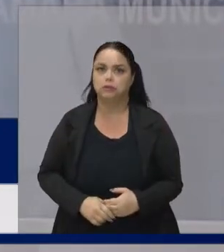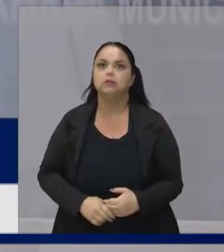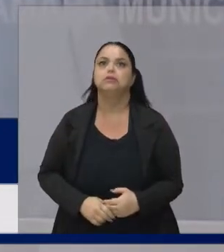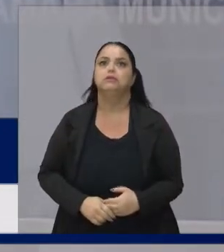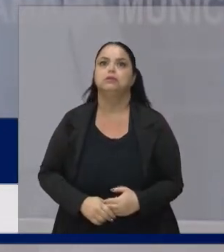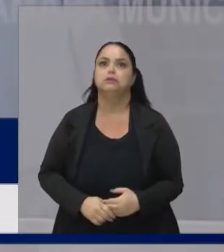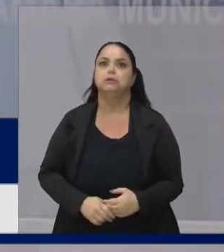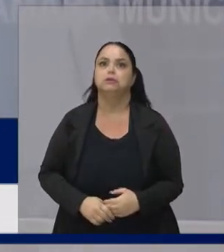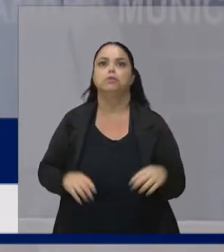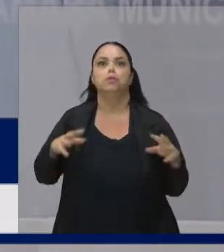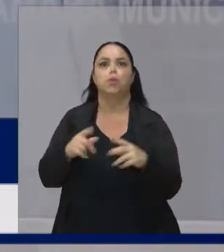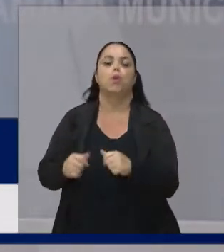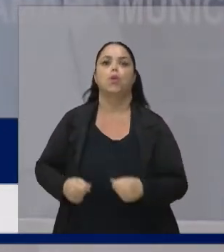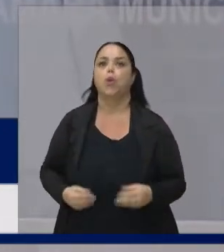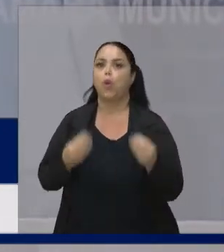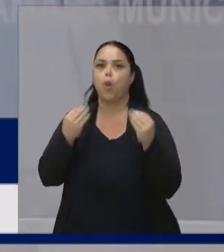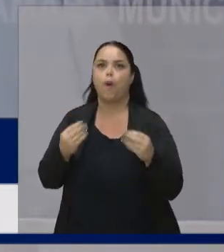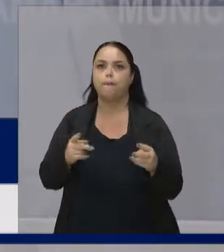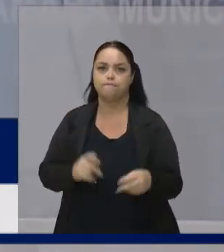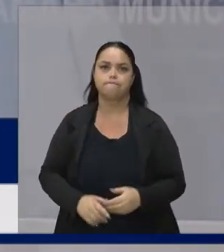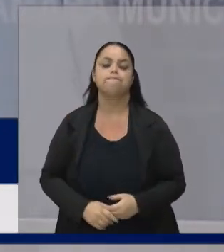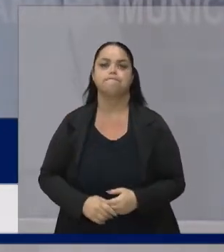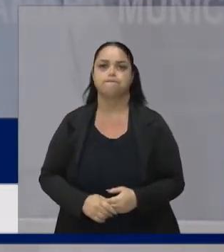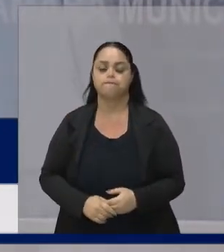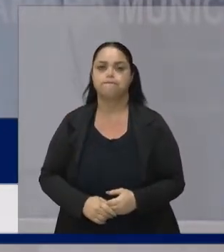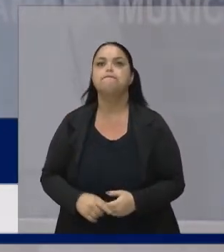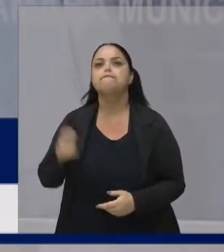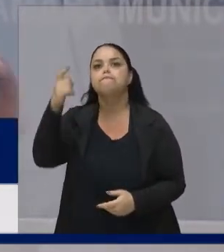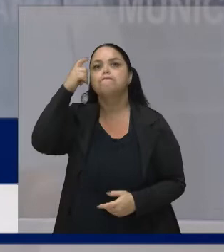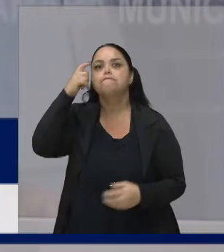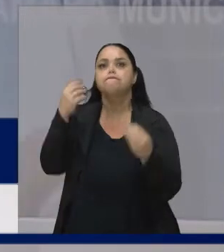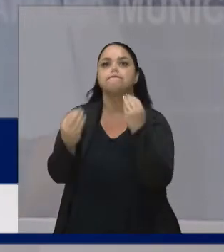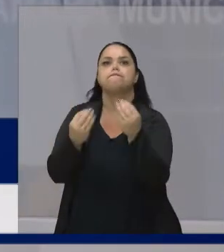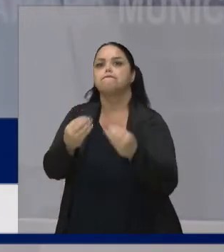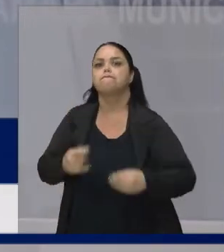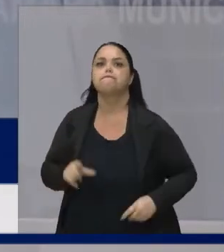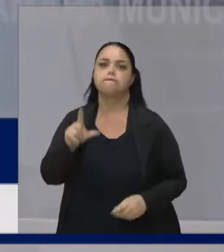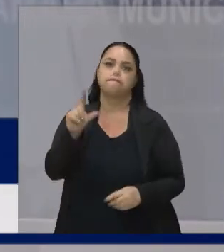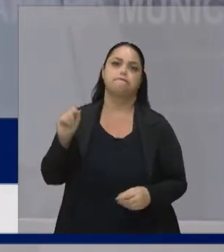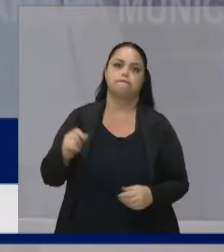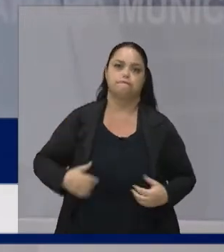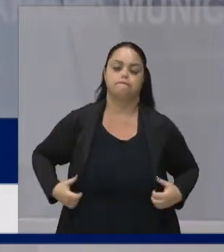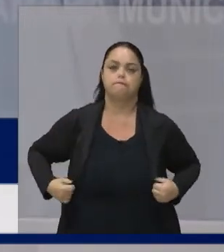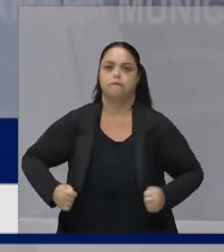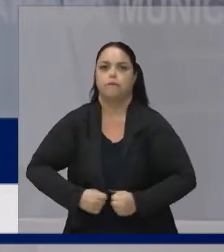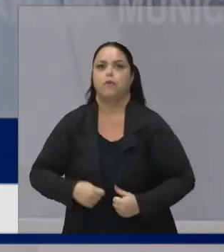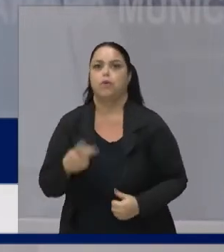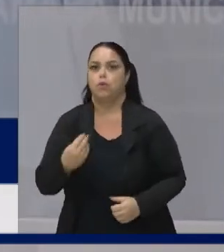Tudo é a maneira Que a gente olha Tudo é a maneira Que a gente pensa Tudo é uma escolha Que você faz